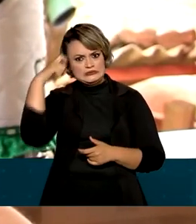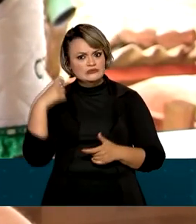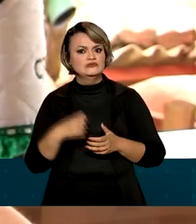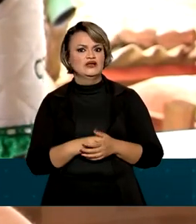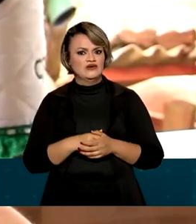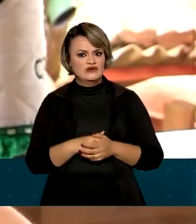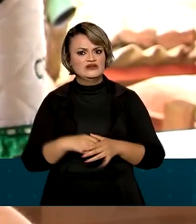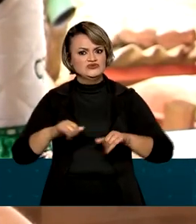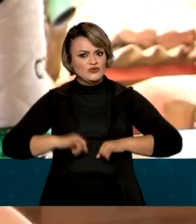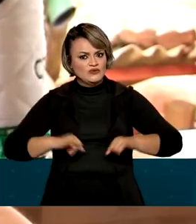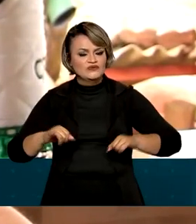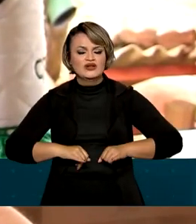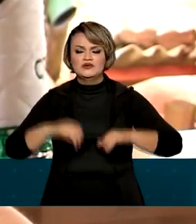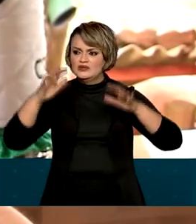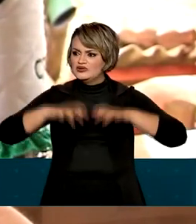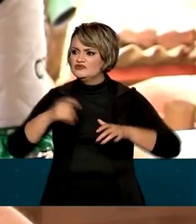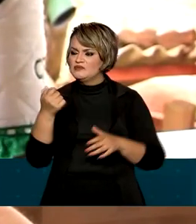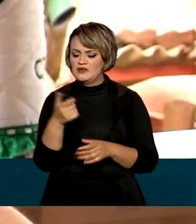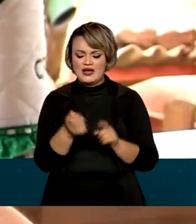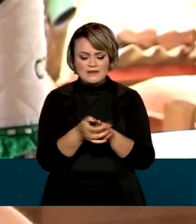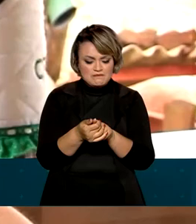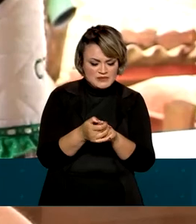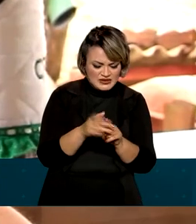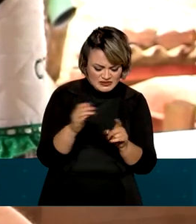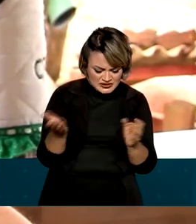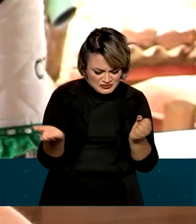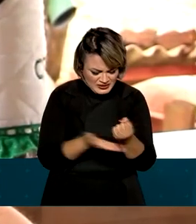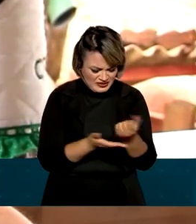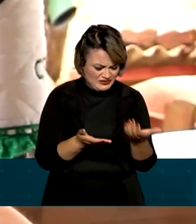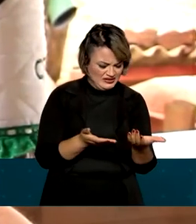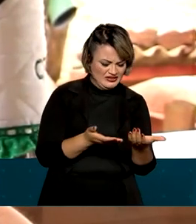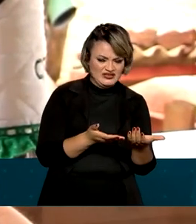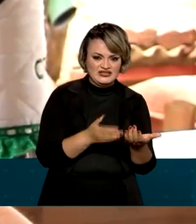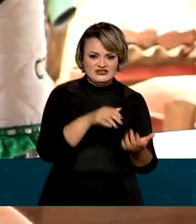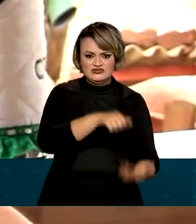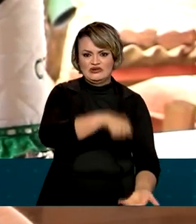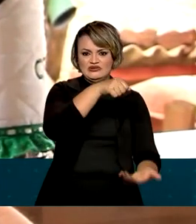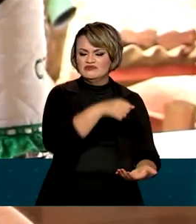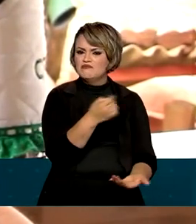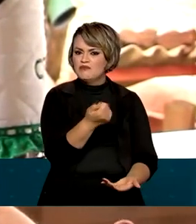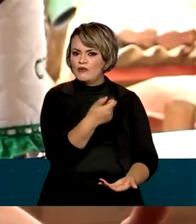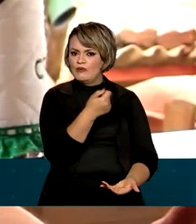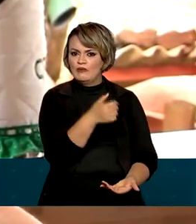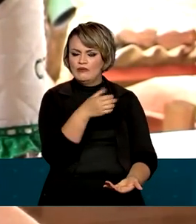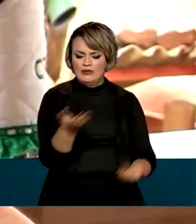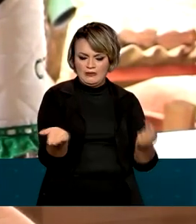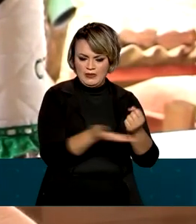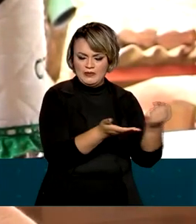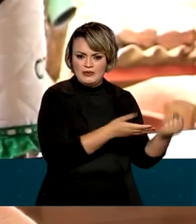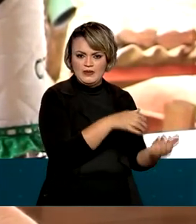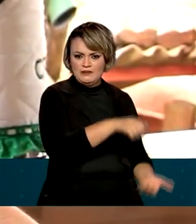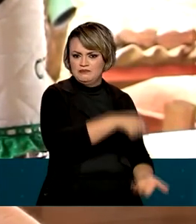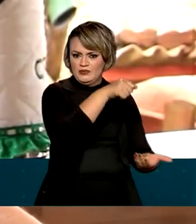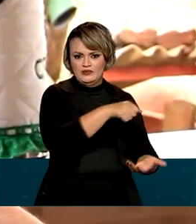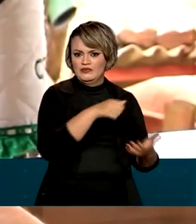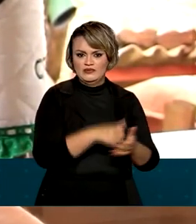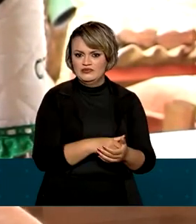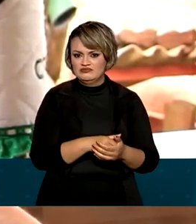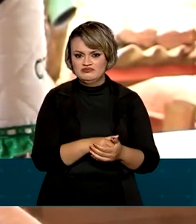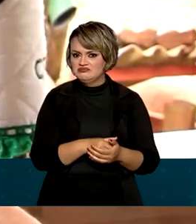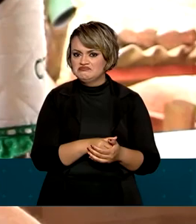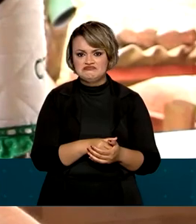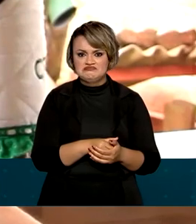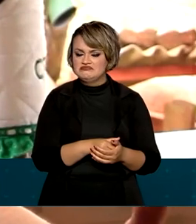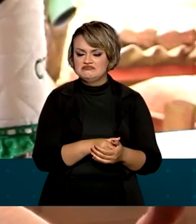e assim decolher milho de 30 sacos por hectare, que no coxo das vacas não trata